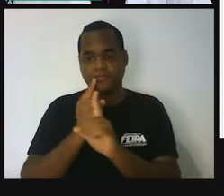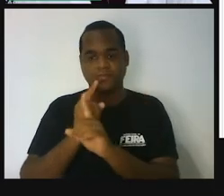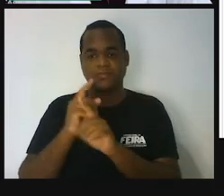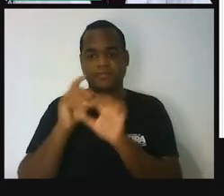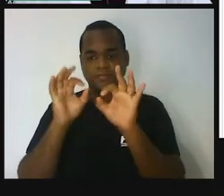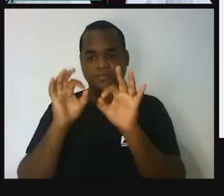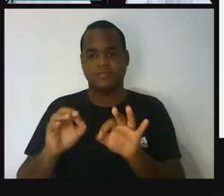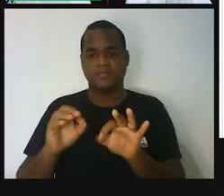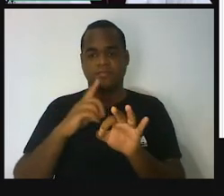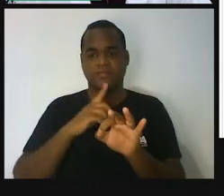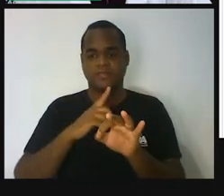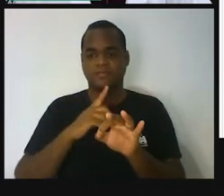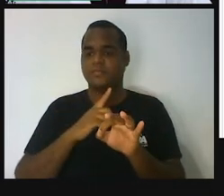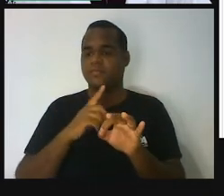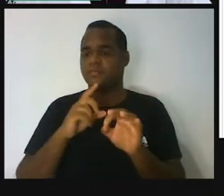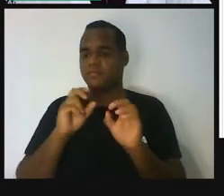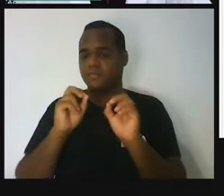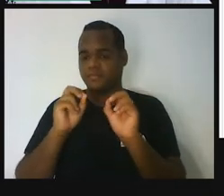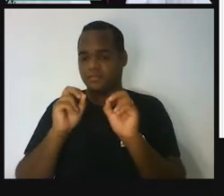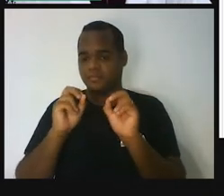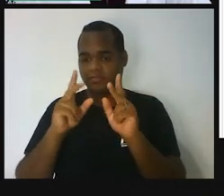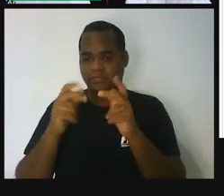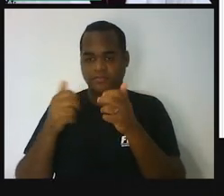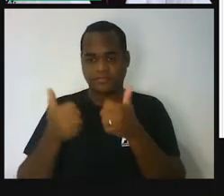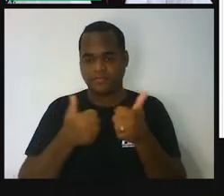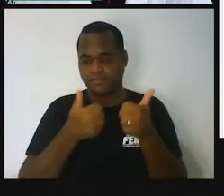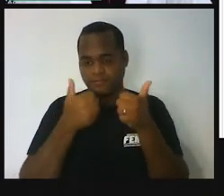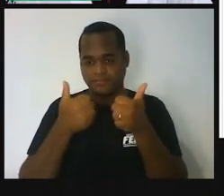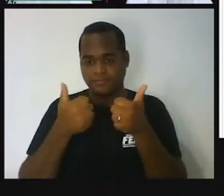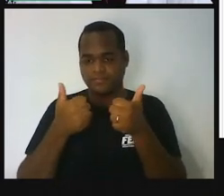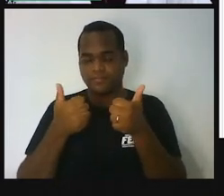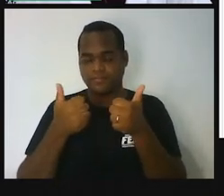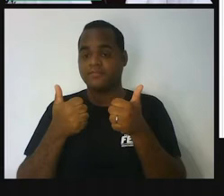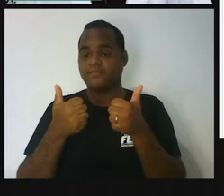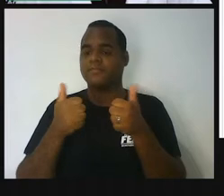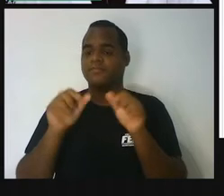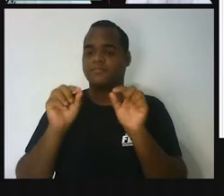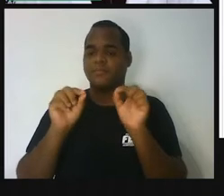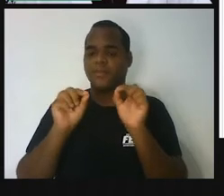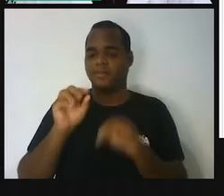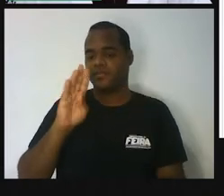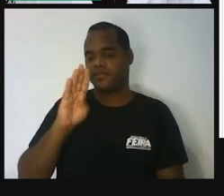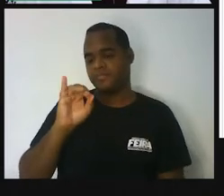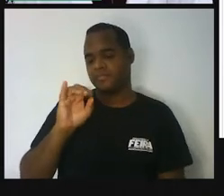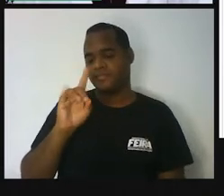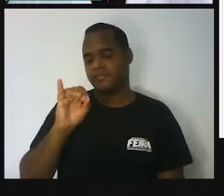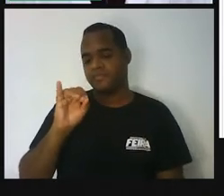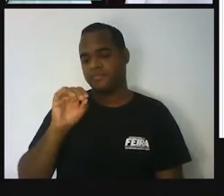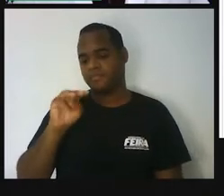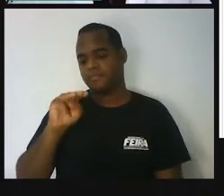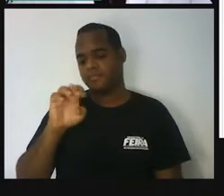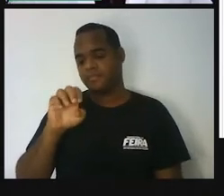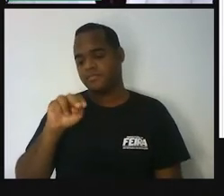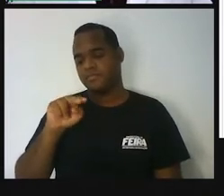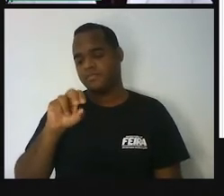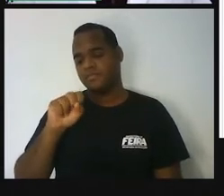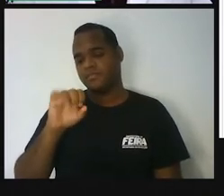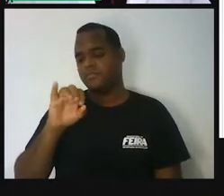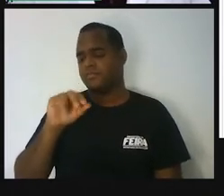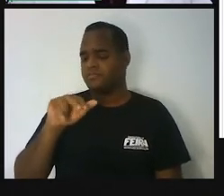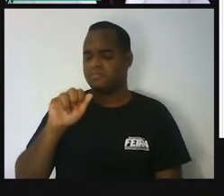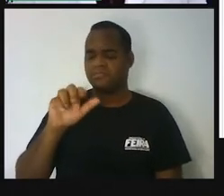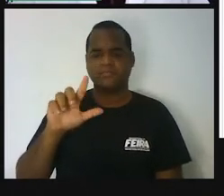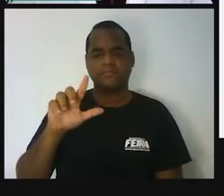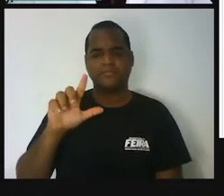Pronto. Bacana. Pronto. O que é bidimensional, né? Vamos